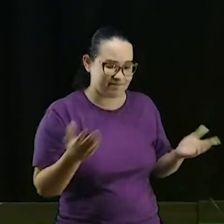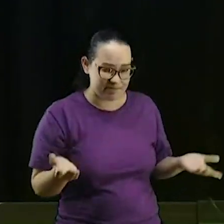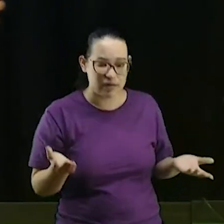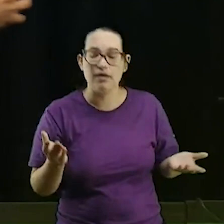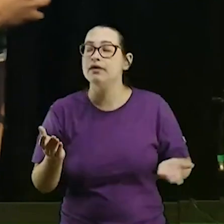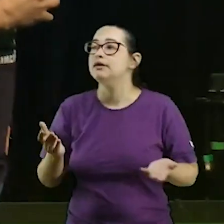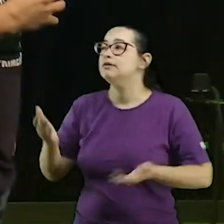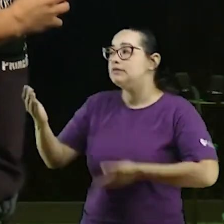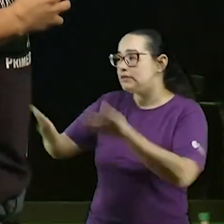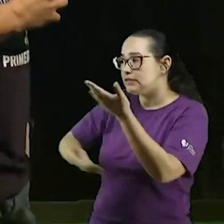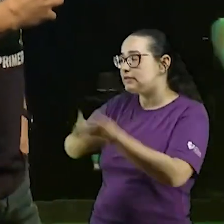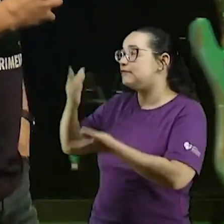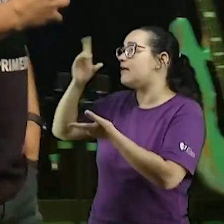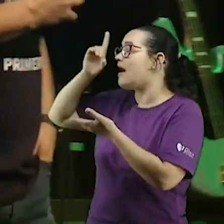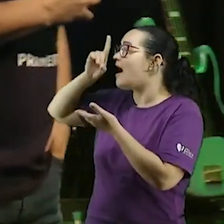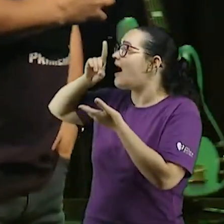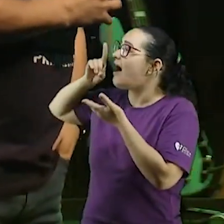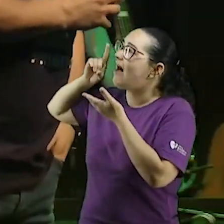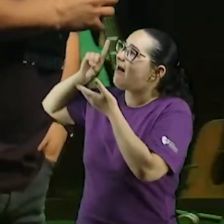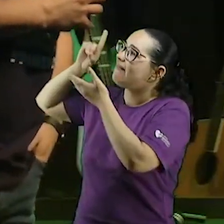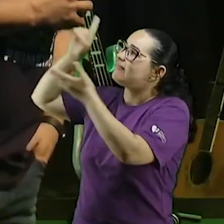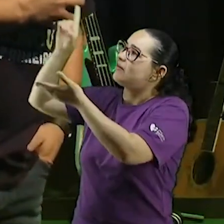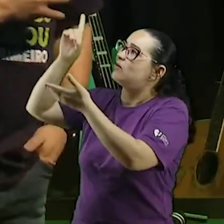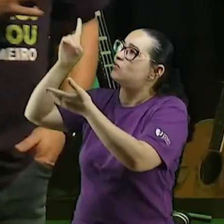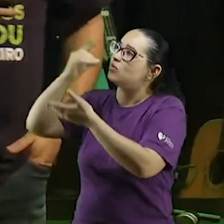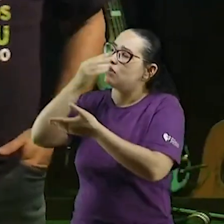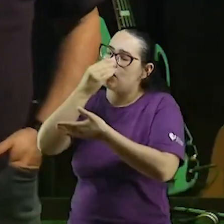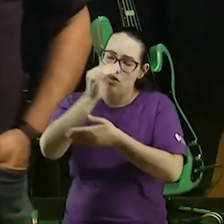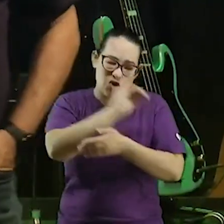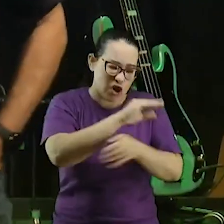sirva a Deus mas ignore o altar